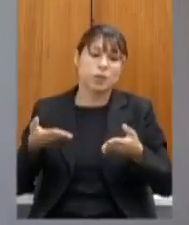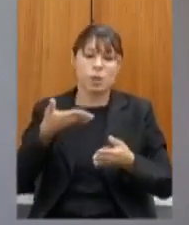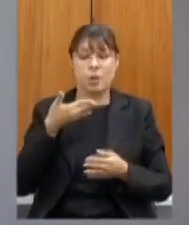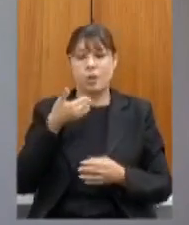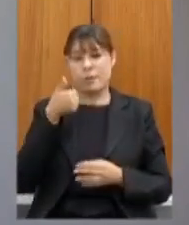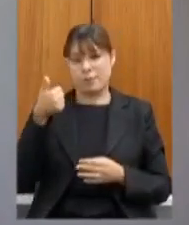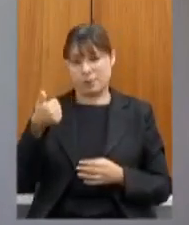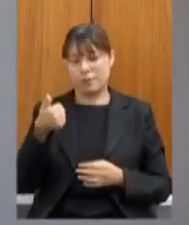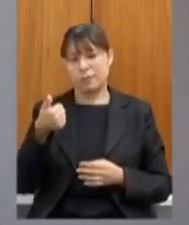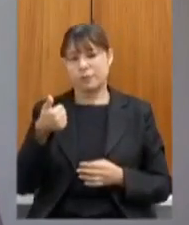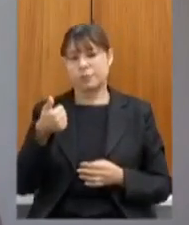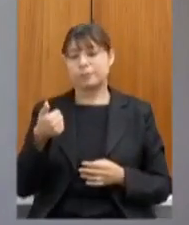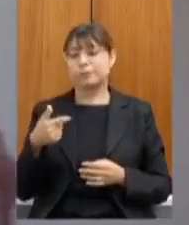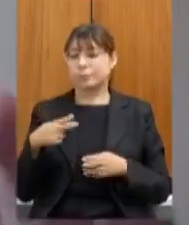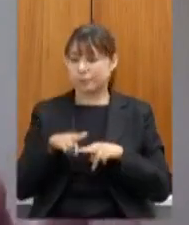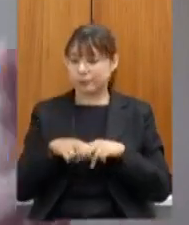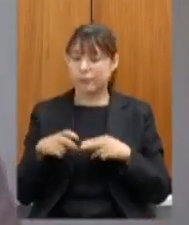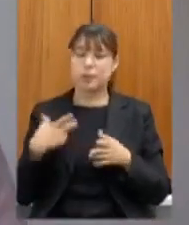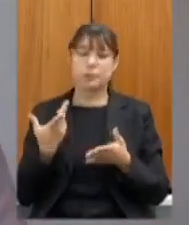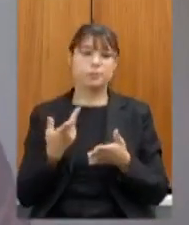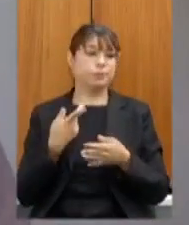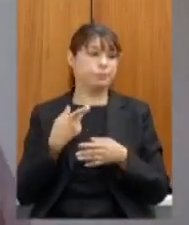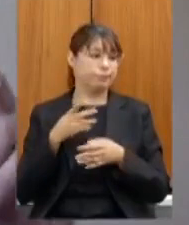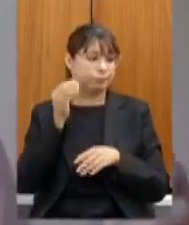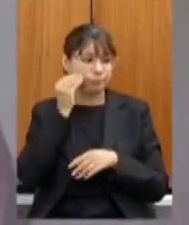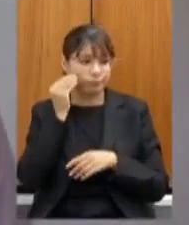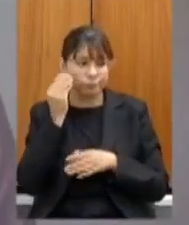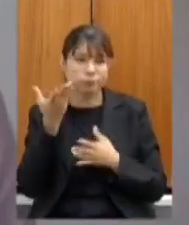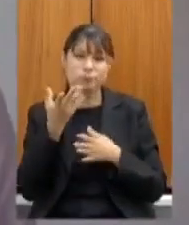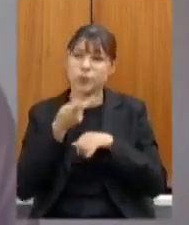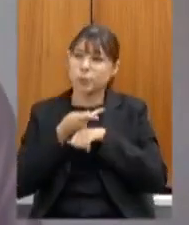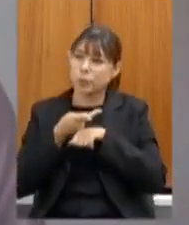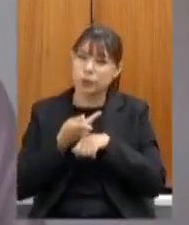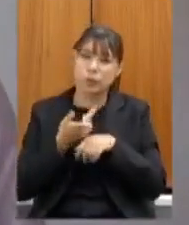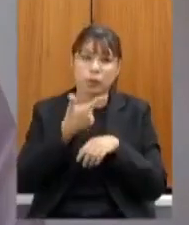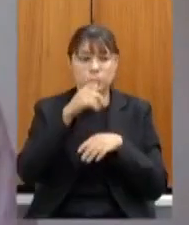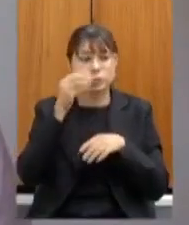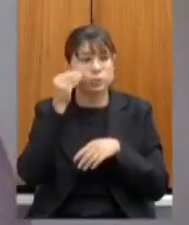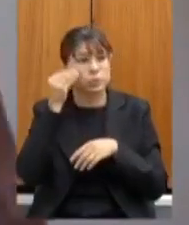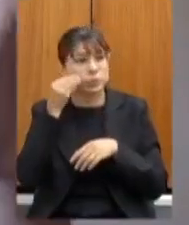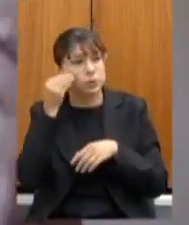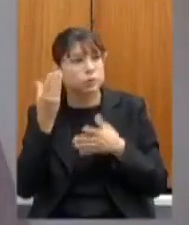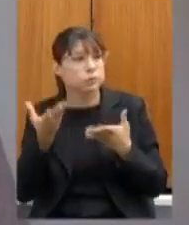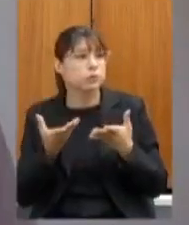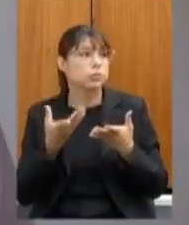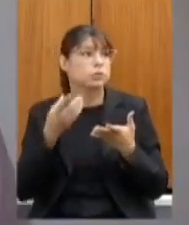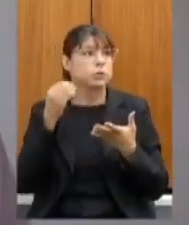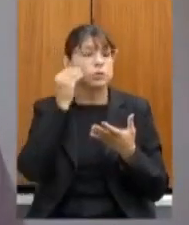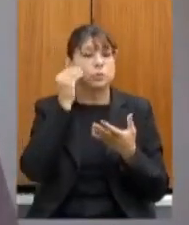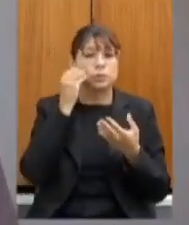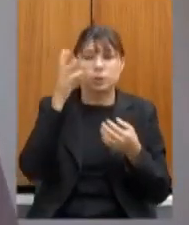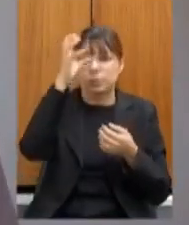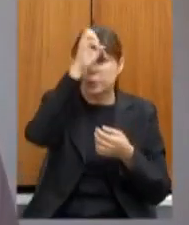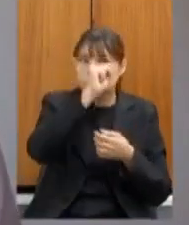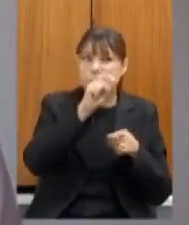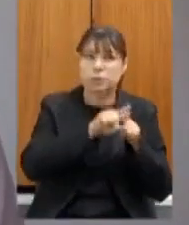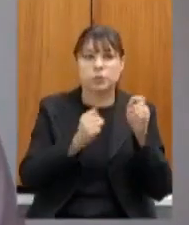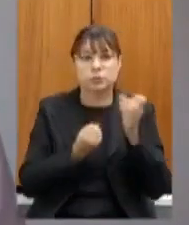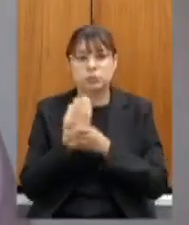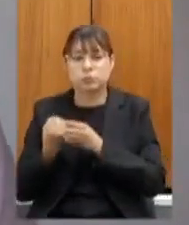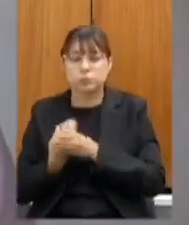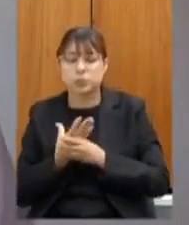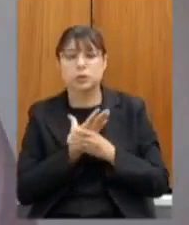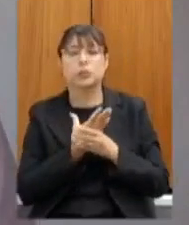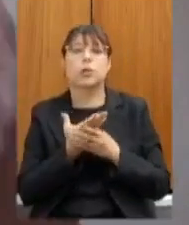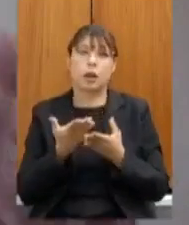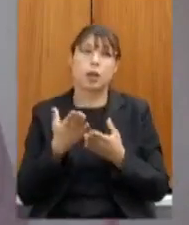exercício da busca em outras experiências e aprender e implantar é o que vai nos dando a certeza de